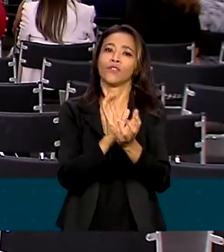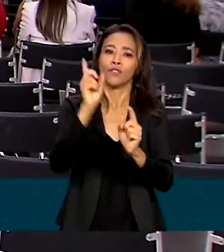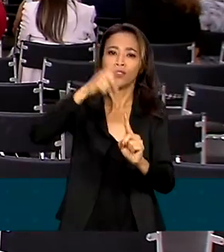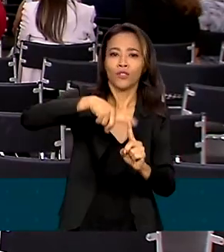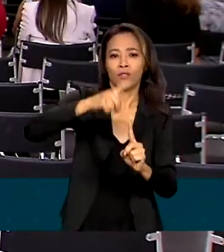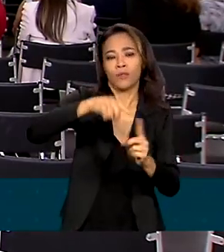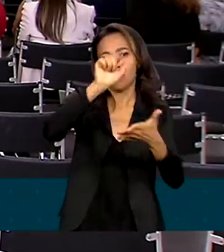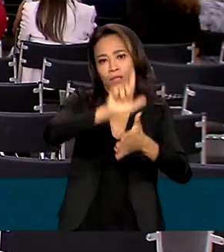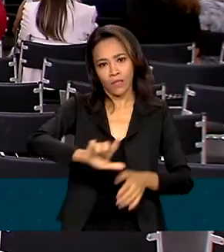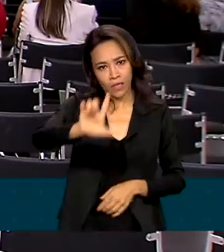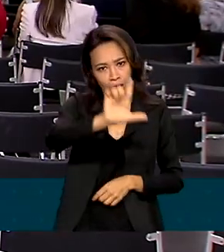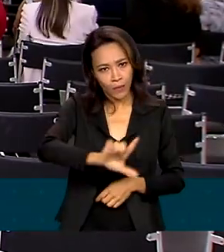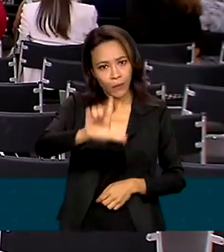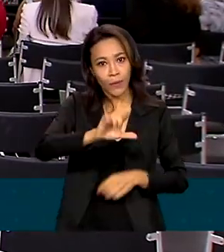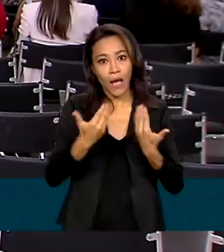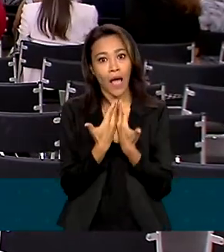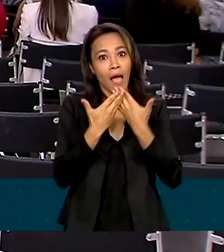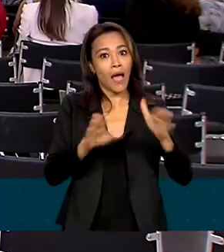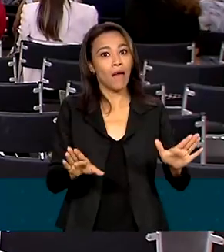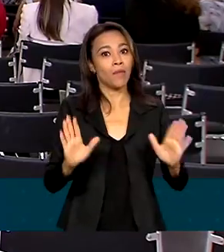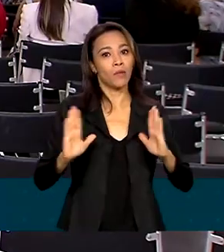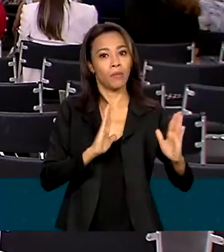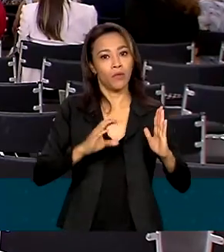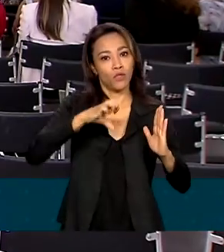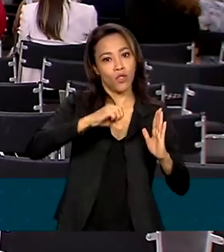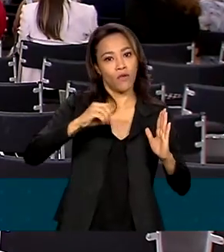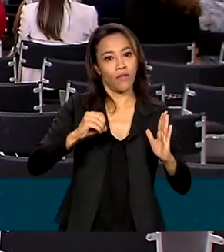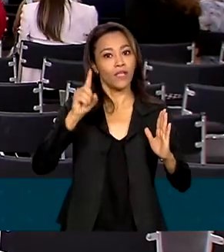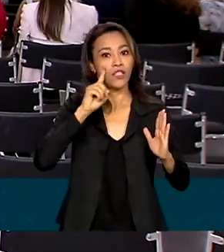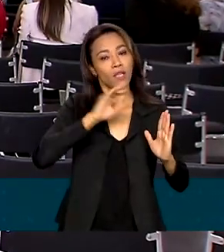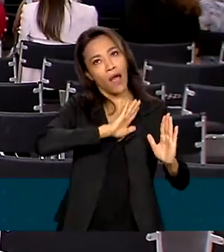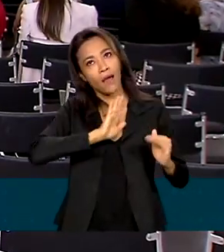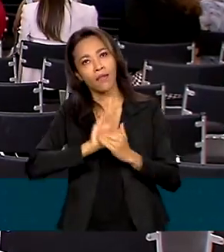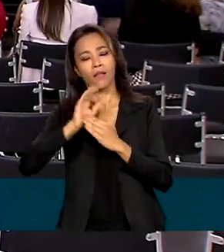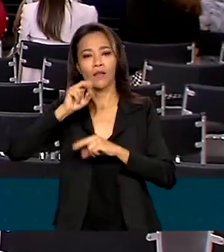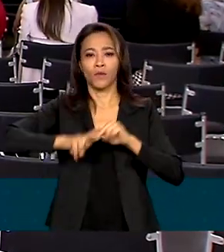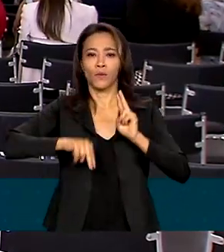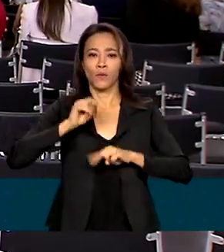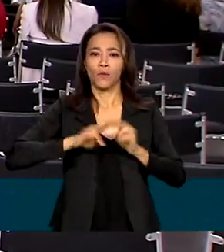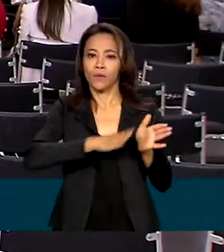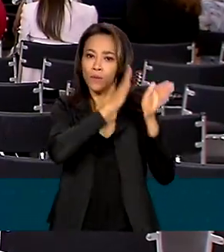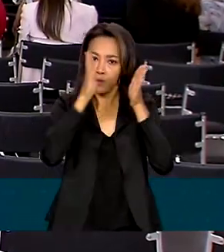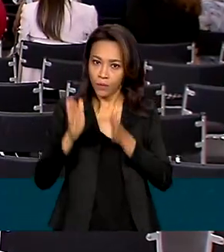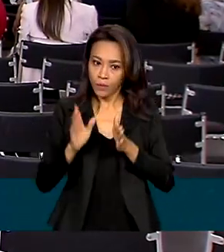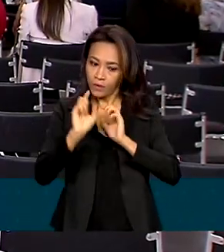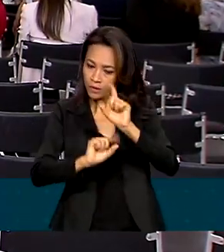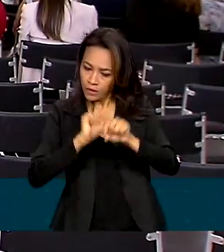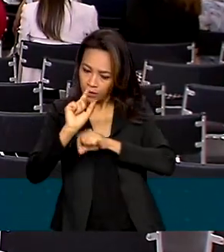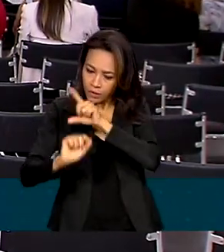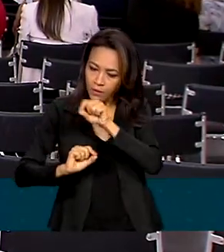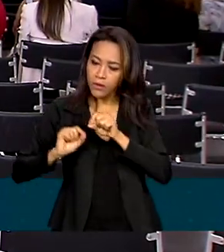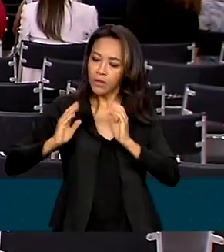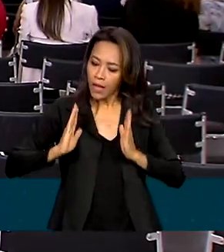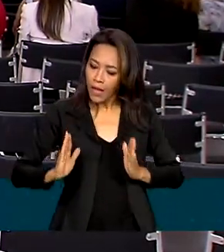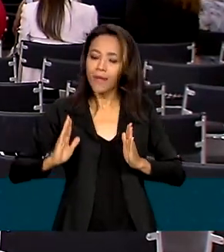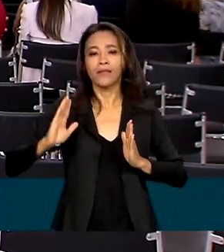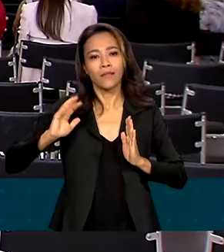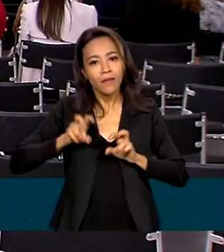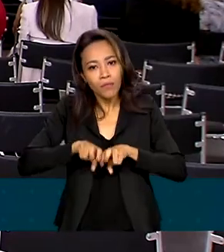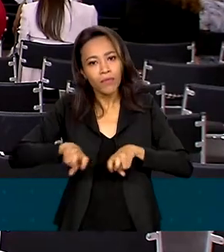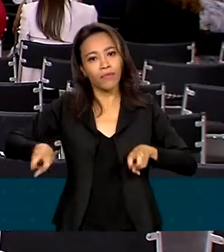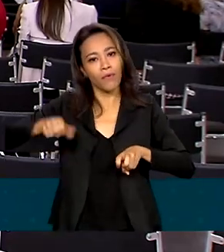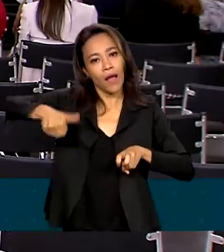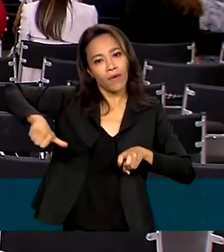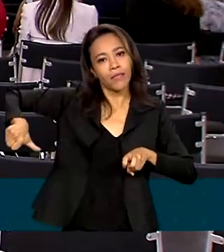inscrições ficam abertas por 90 dias, até junho. E a comissão de seleção também será toda feminina.